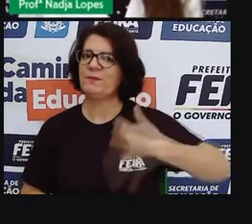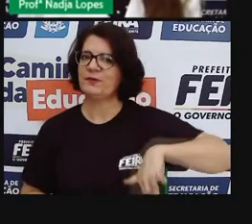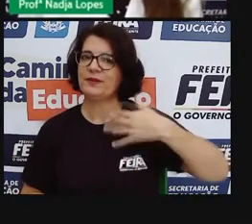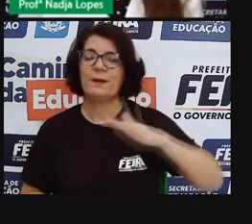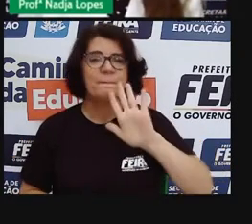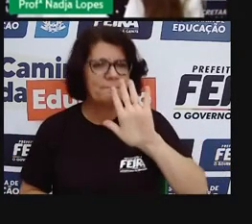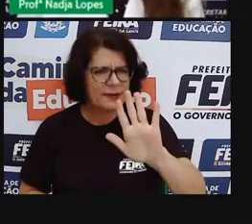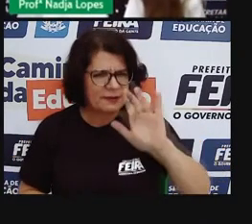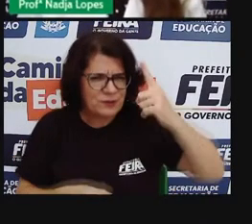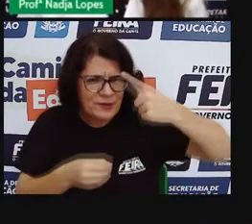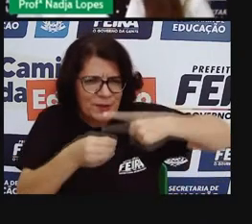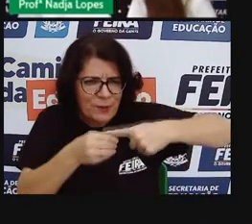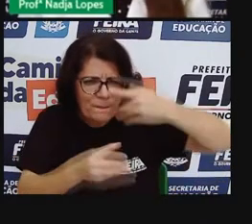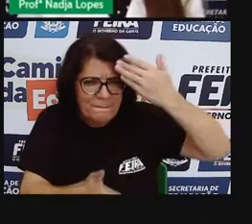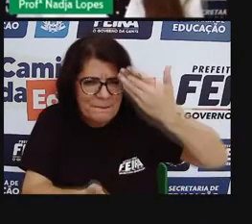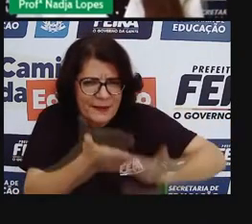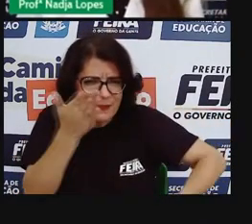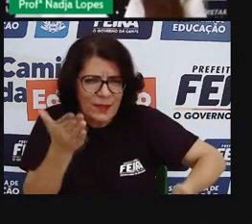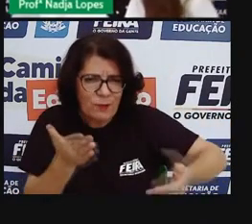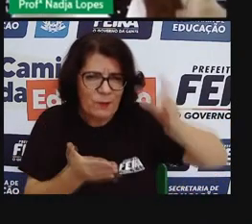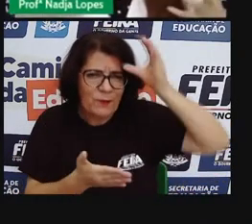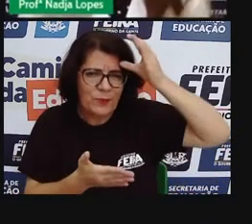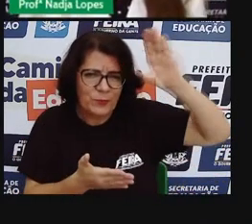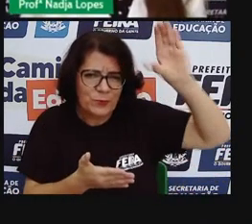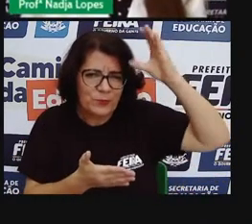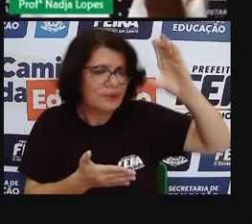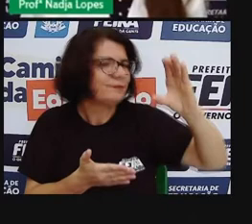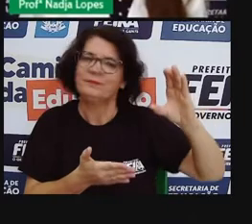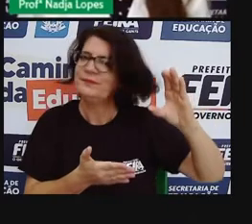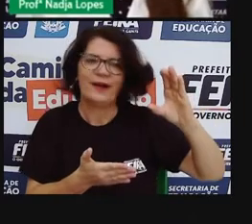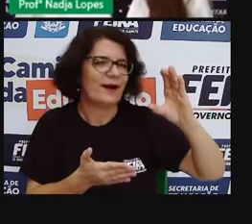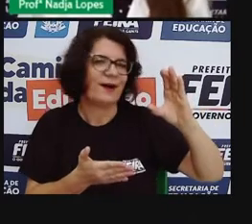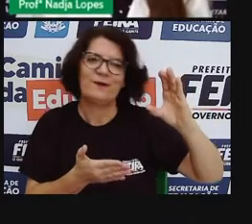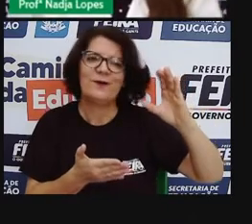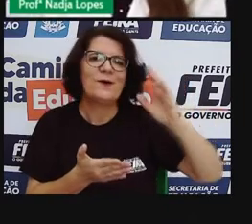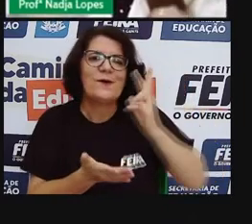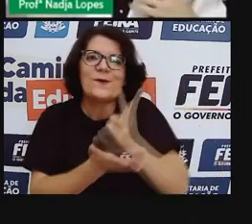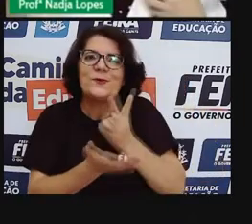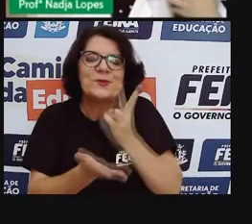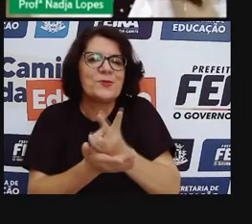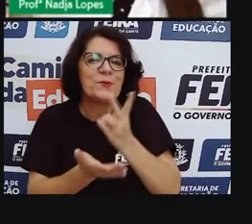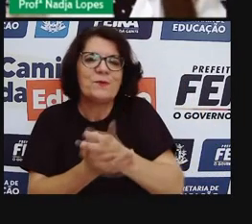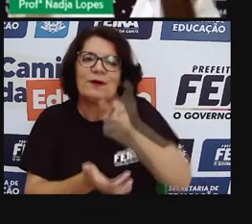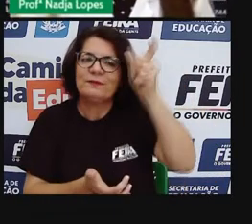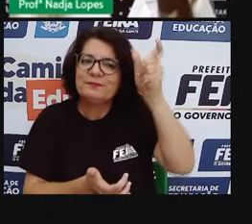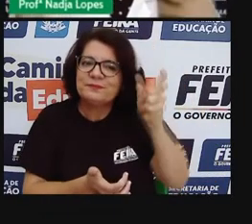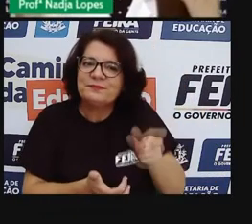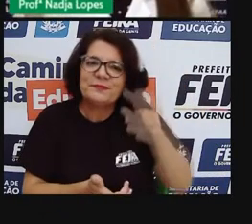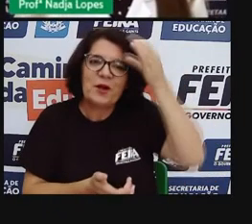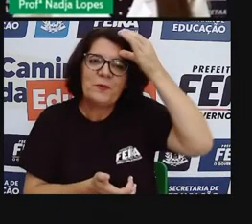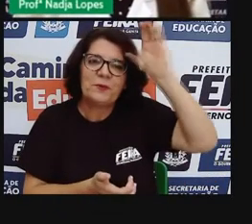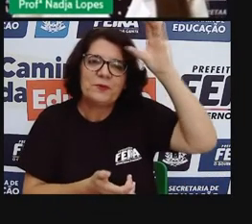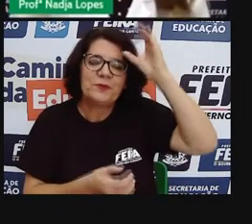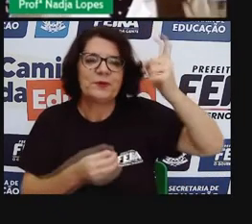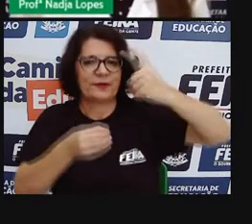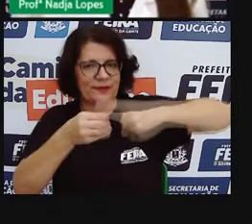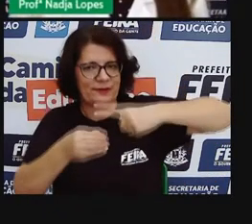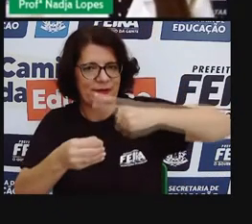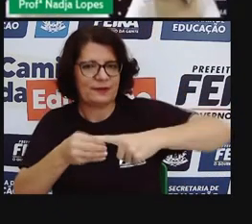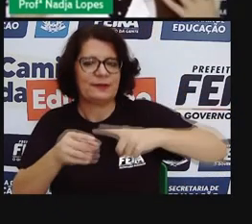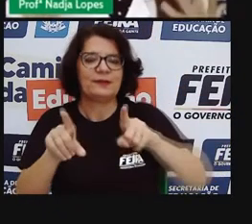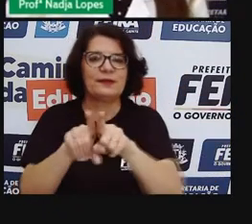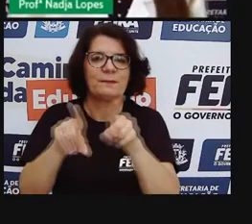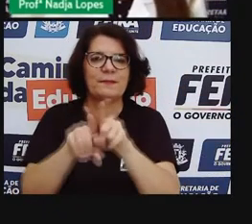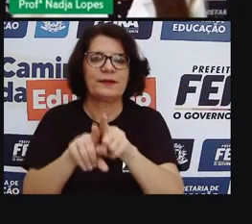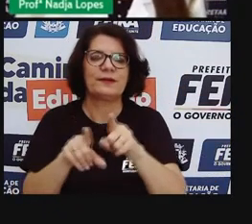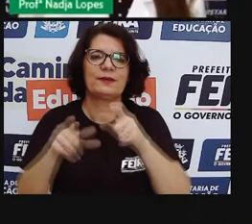iniciais, né. A característica de ter um povo muito acolhedor, de valorizar, de ter locais onde